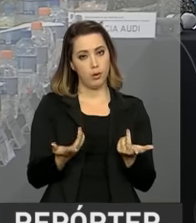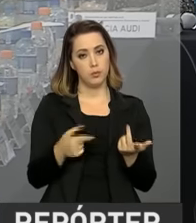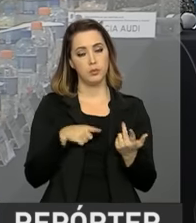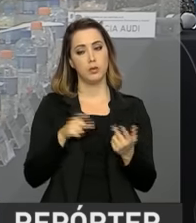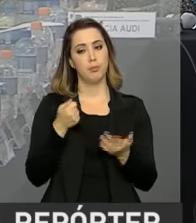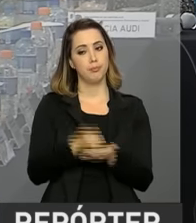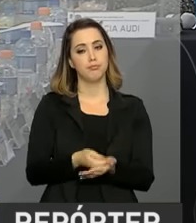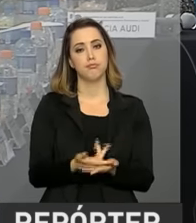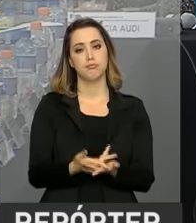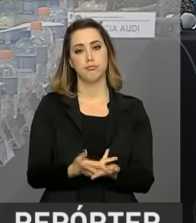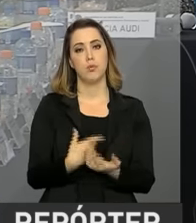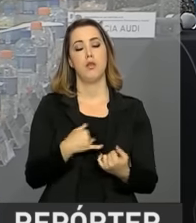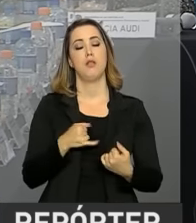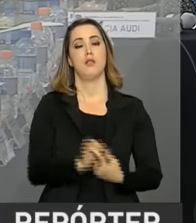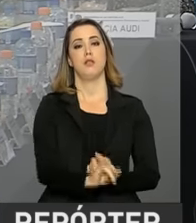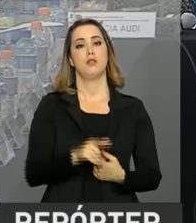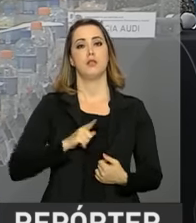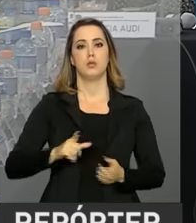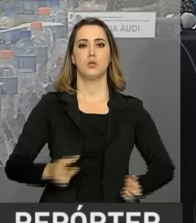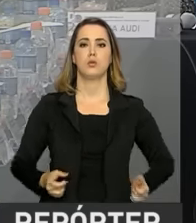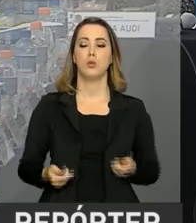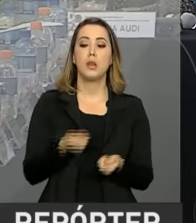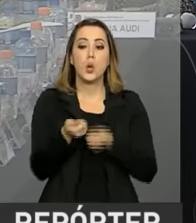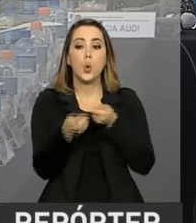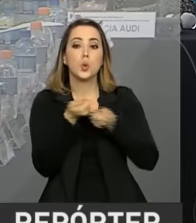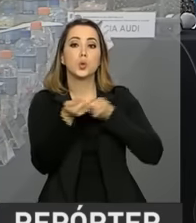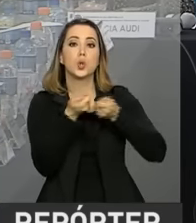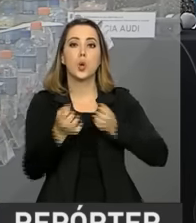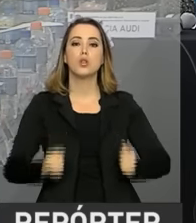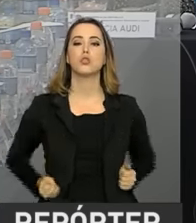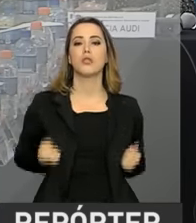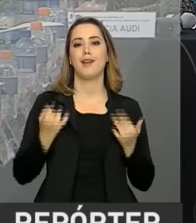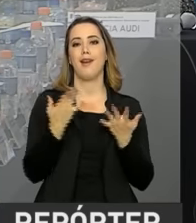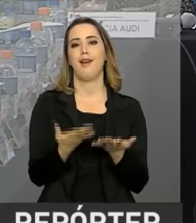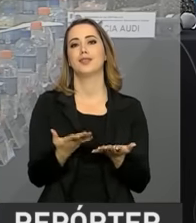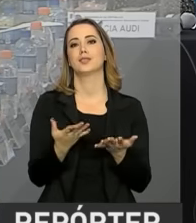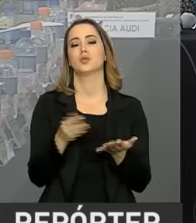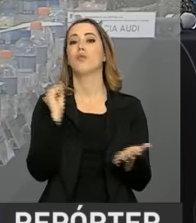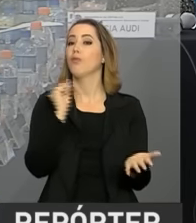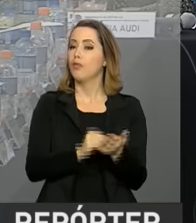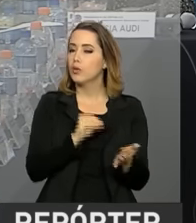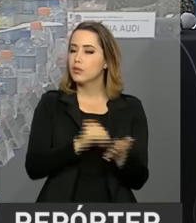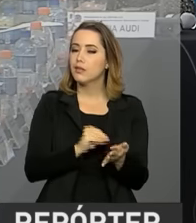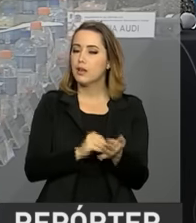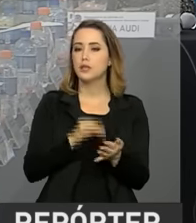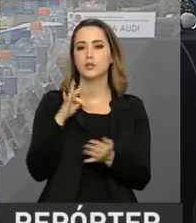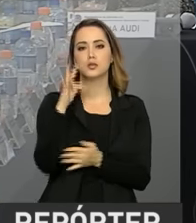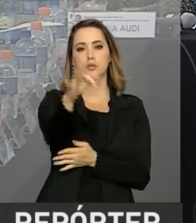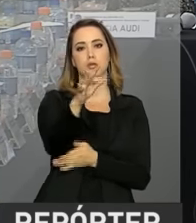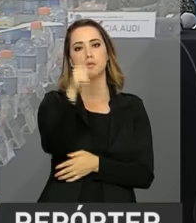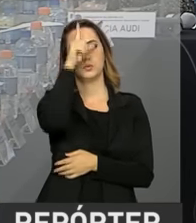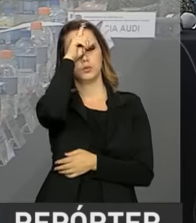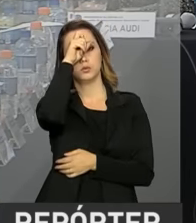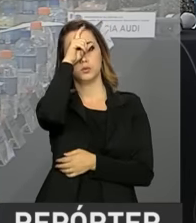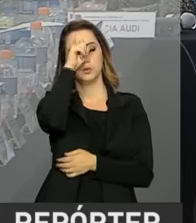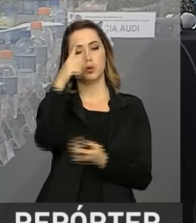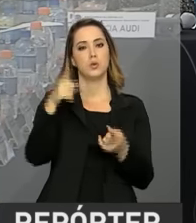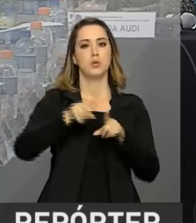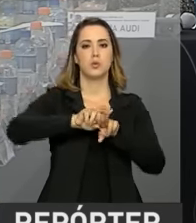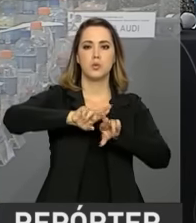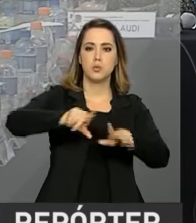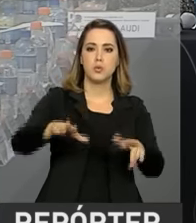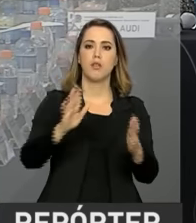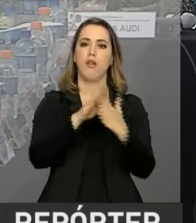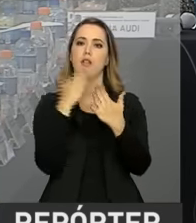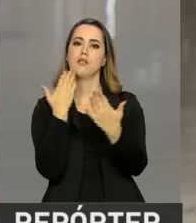Sem controle de gastos, num dado momento, não haverá dinheiro para hospitais, para escolas, para programas de transferência